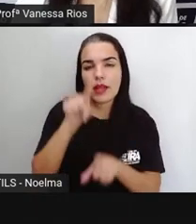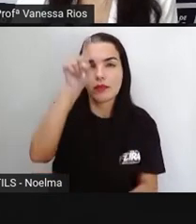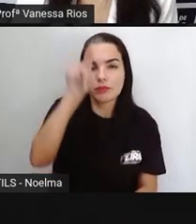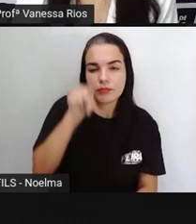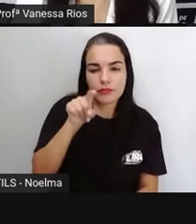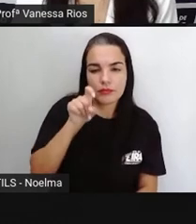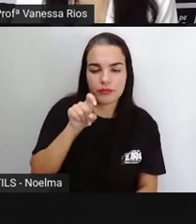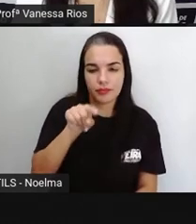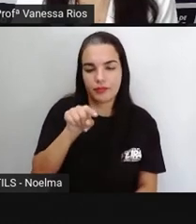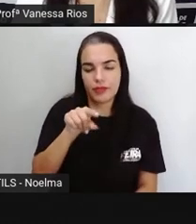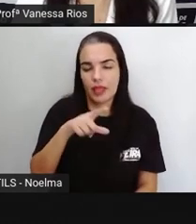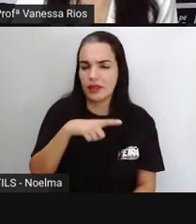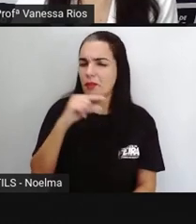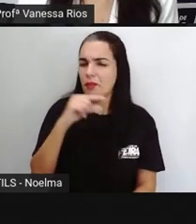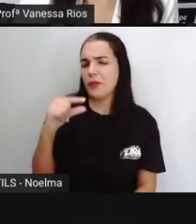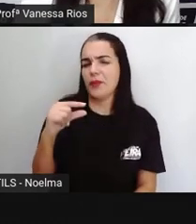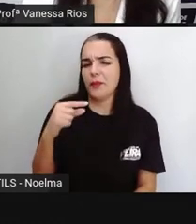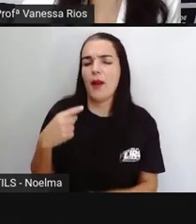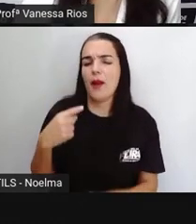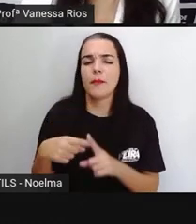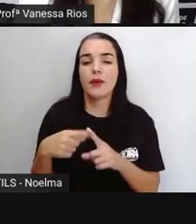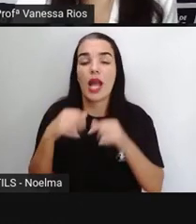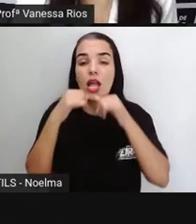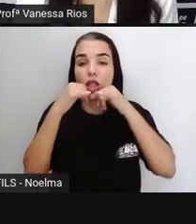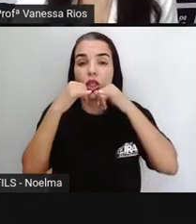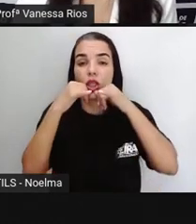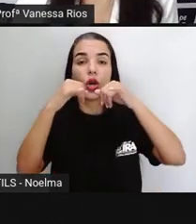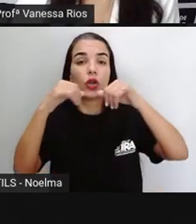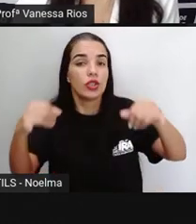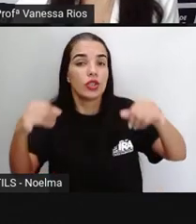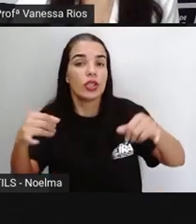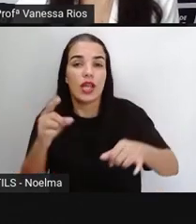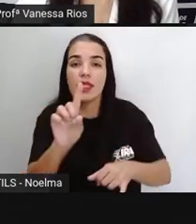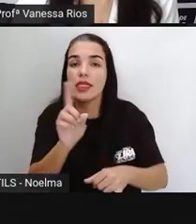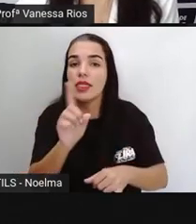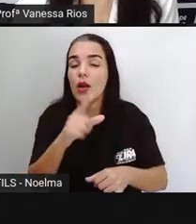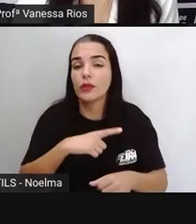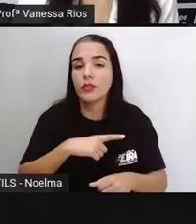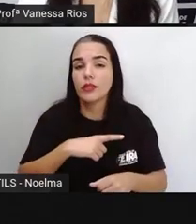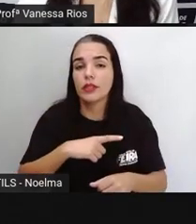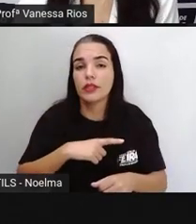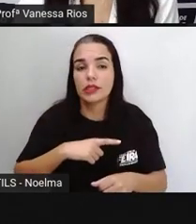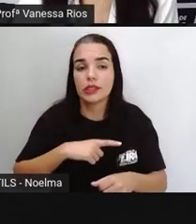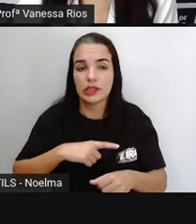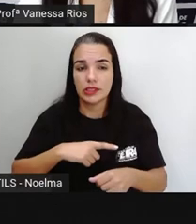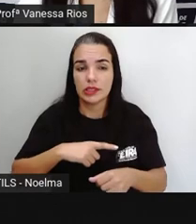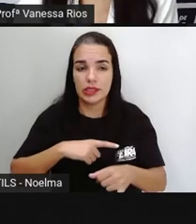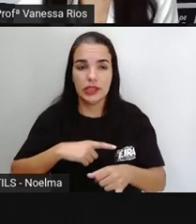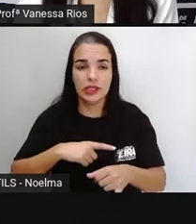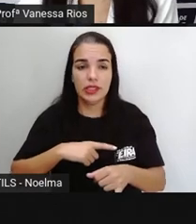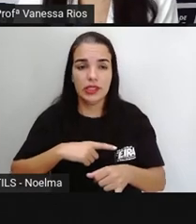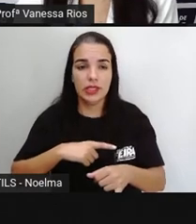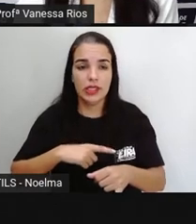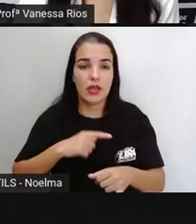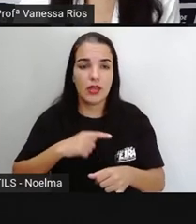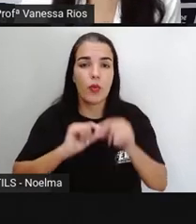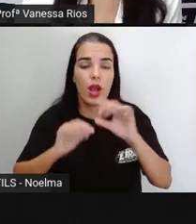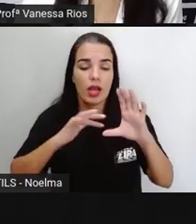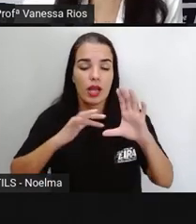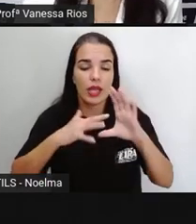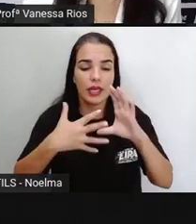Por que isso acontece em relação às notícias? Porque as notícias elas têm aí um caráter